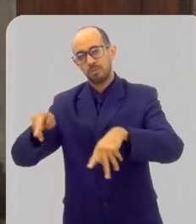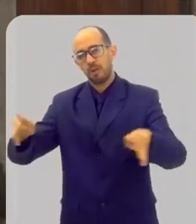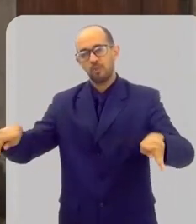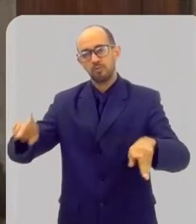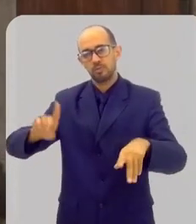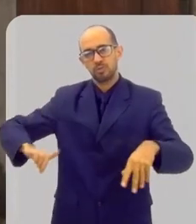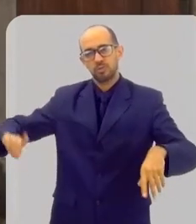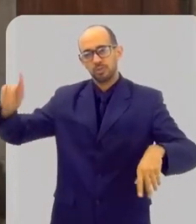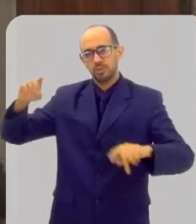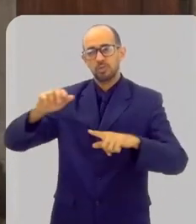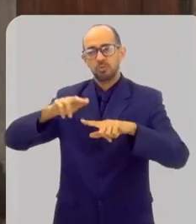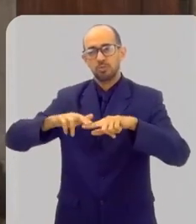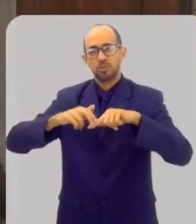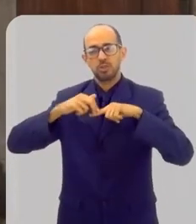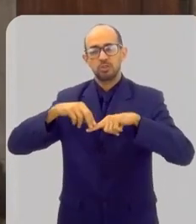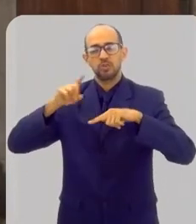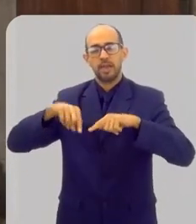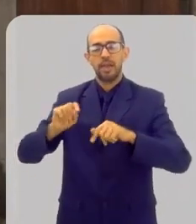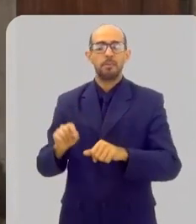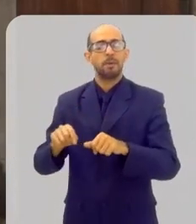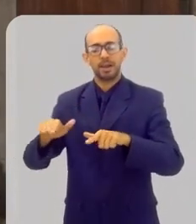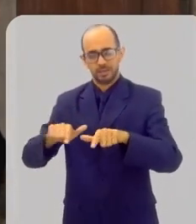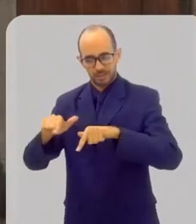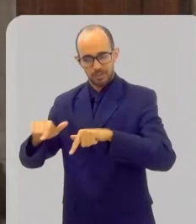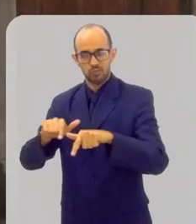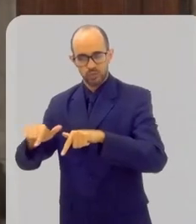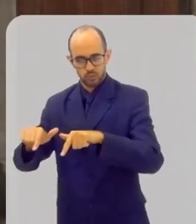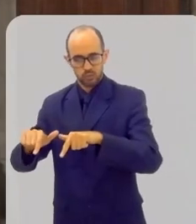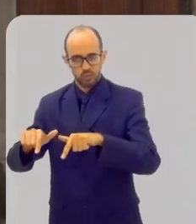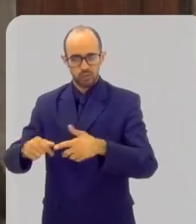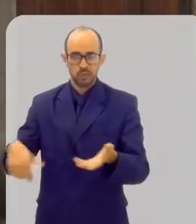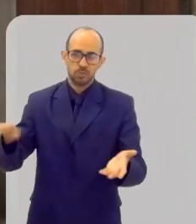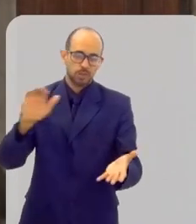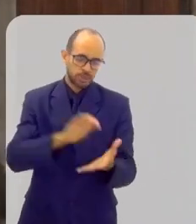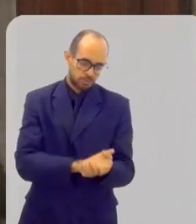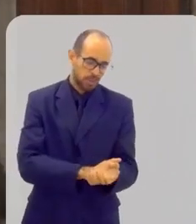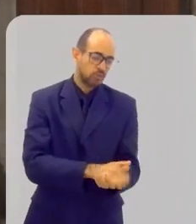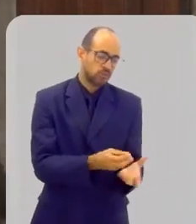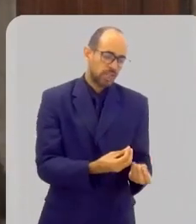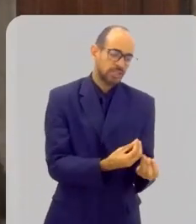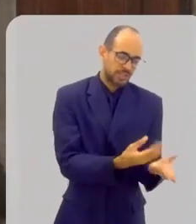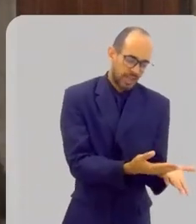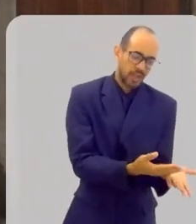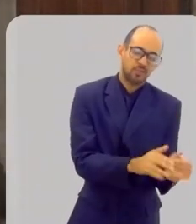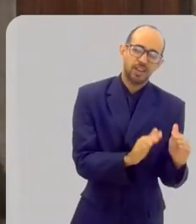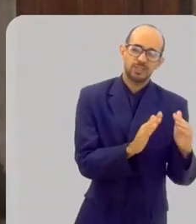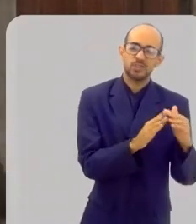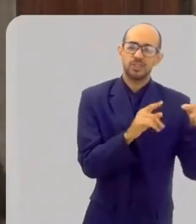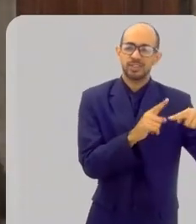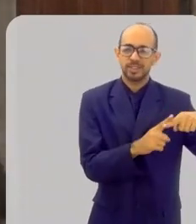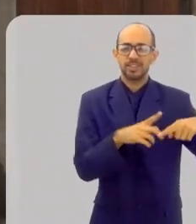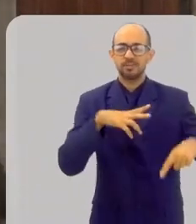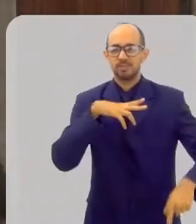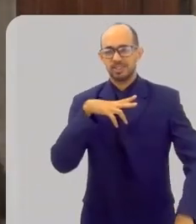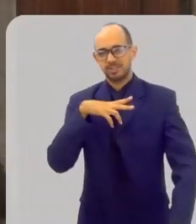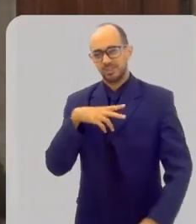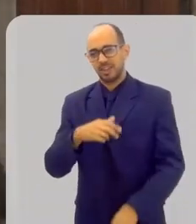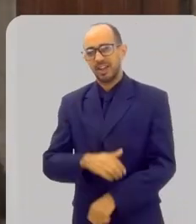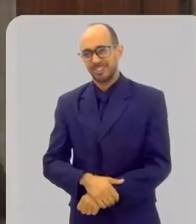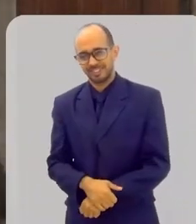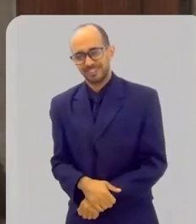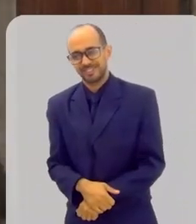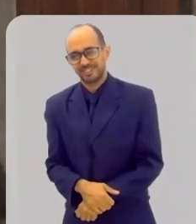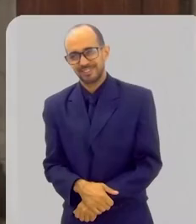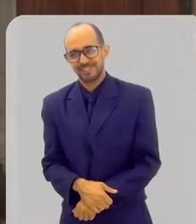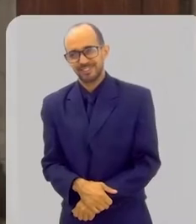Deus. Por isso, sacramento de serviço. Você serve ao povo de Deus da igreja. E no matrimônio, você serve à sua igreja doméstica, à sua esposa,